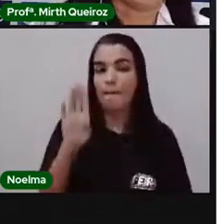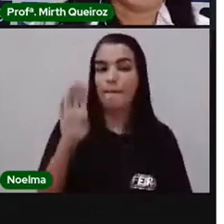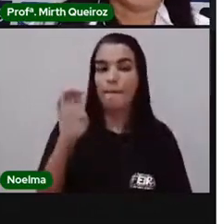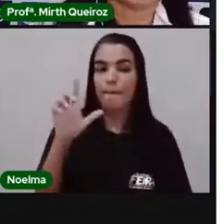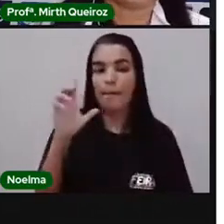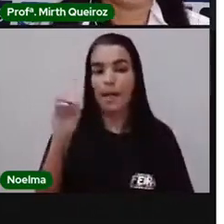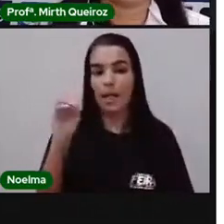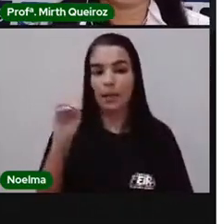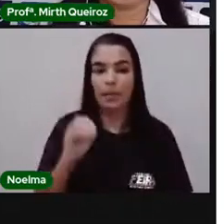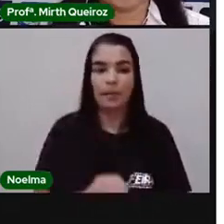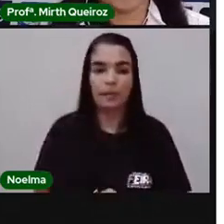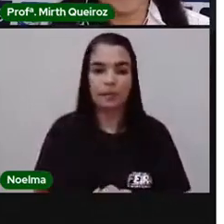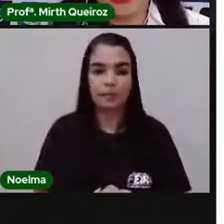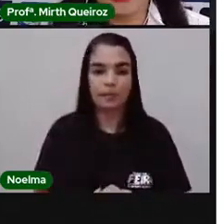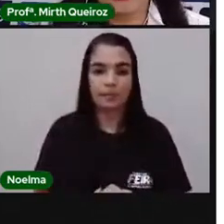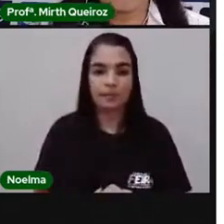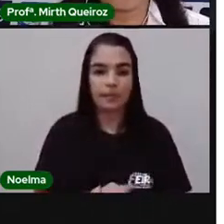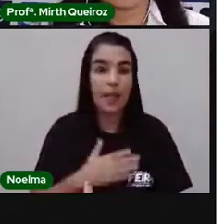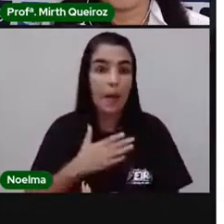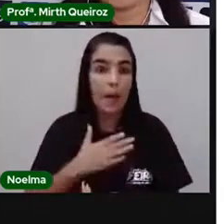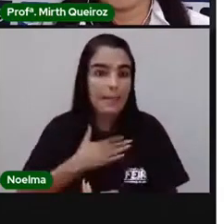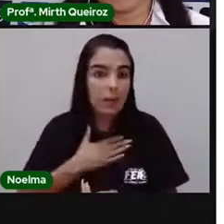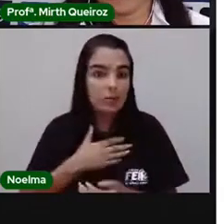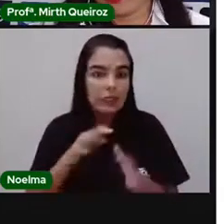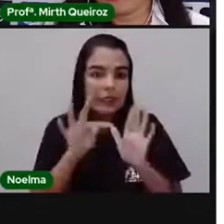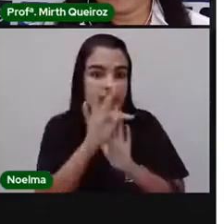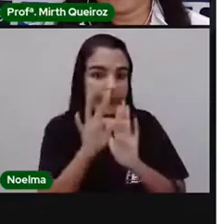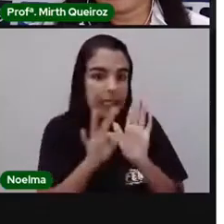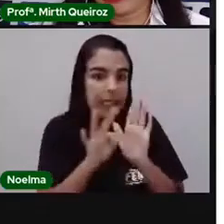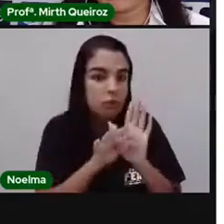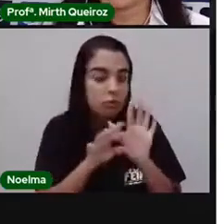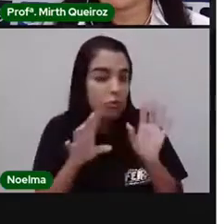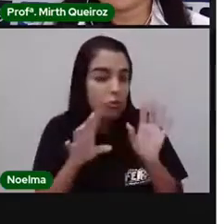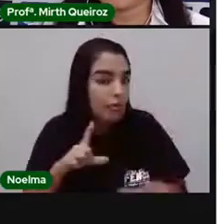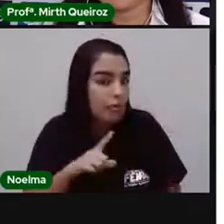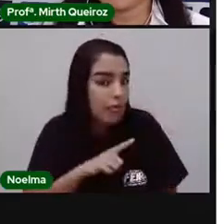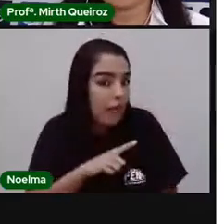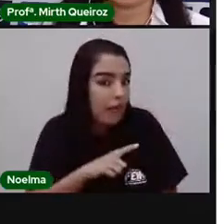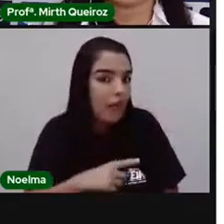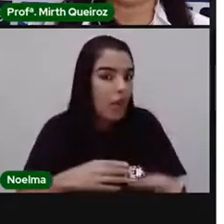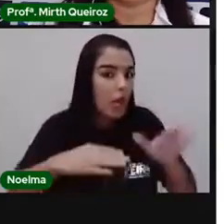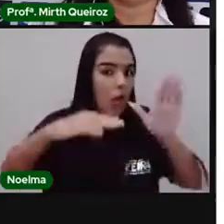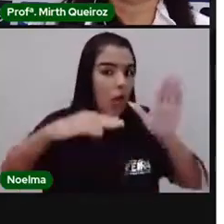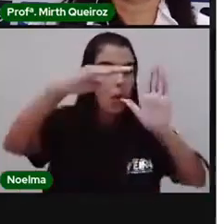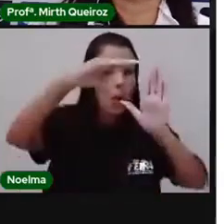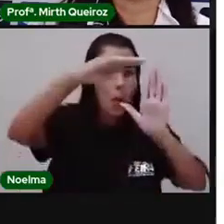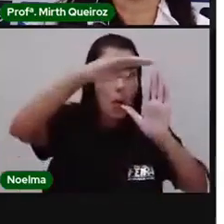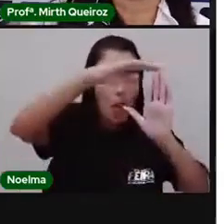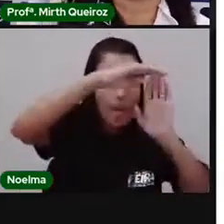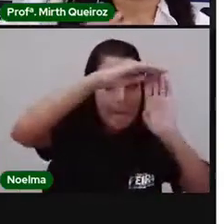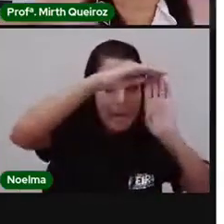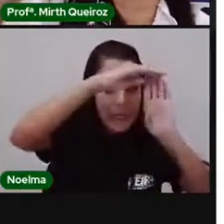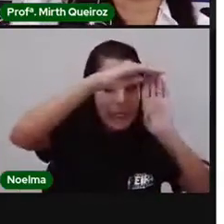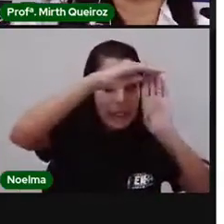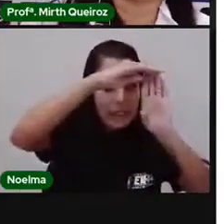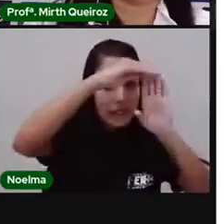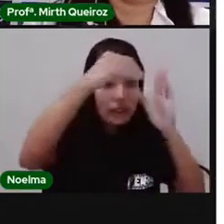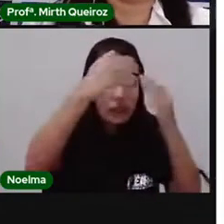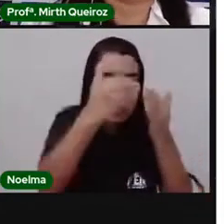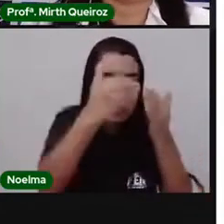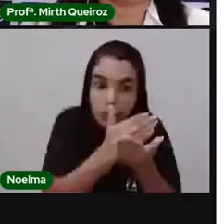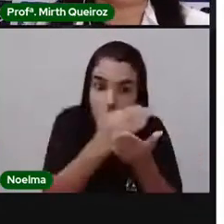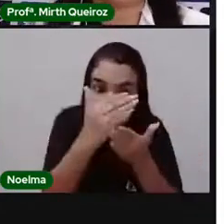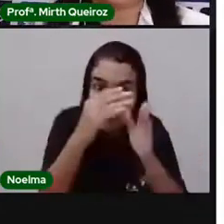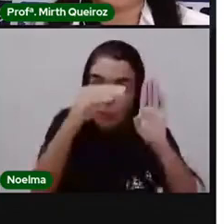Meu texto possui começo, meio e fim. Está organizado direitinho? não coloquei a conclusão